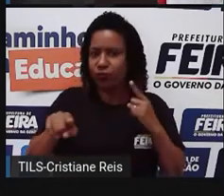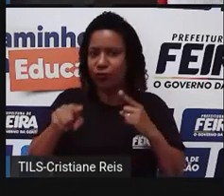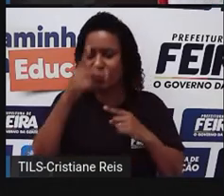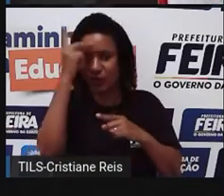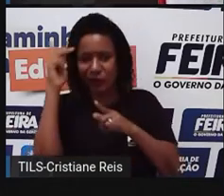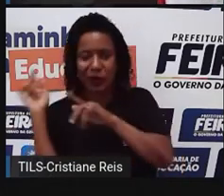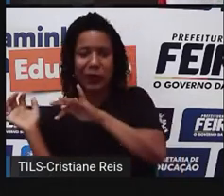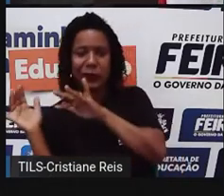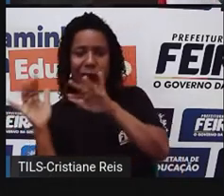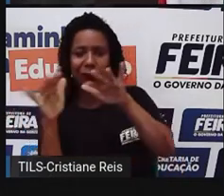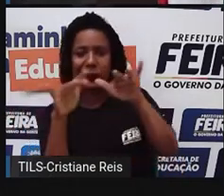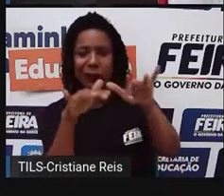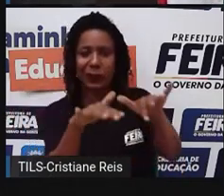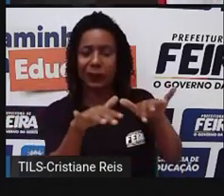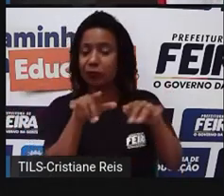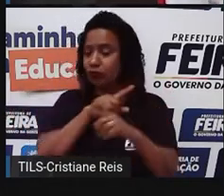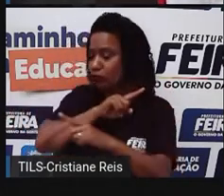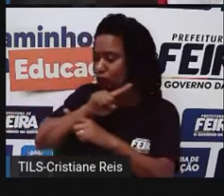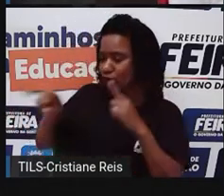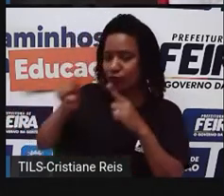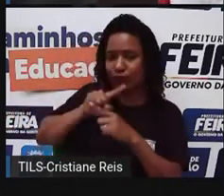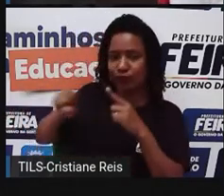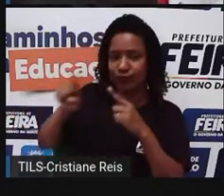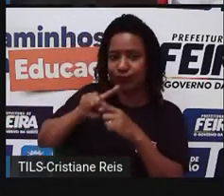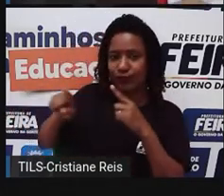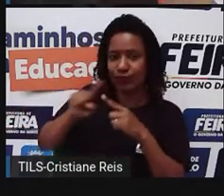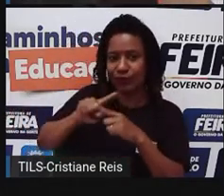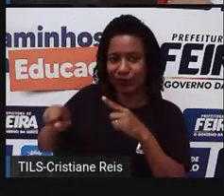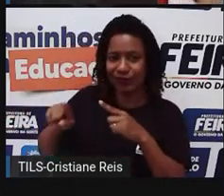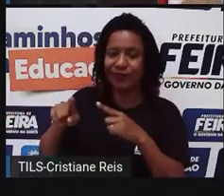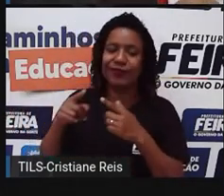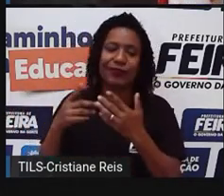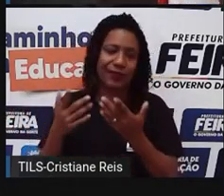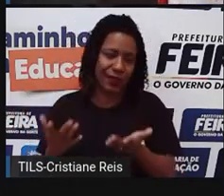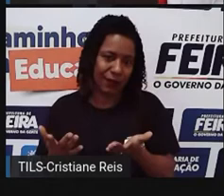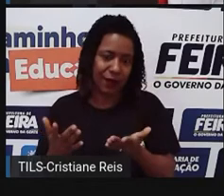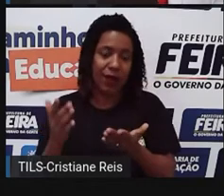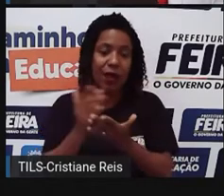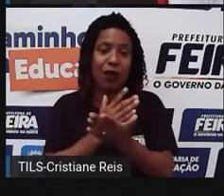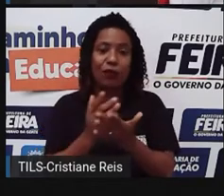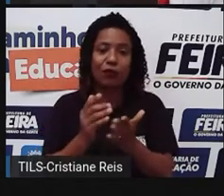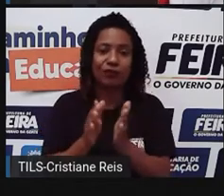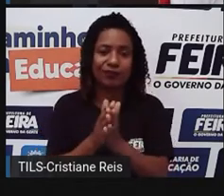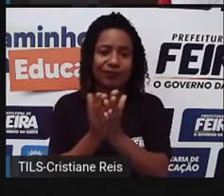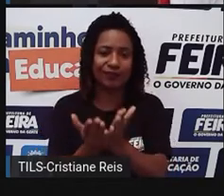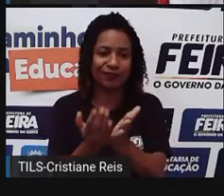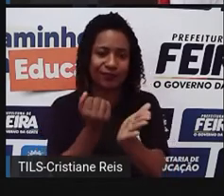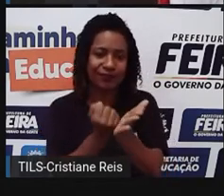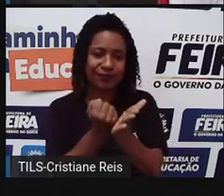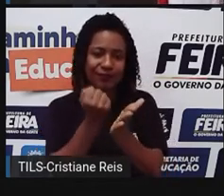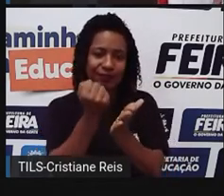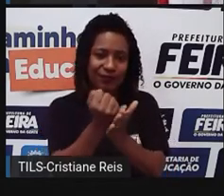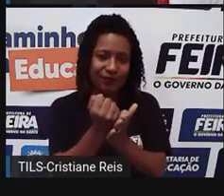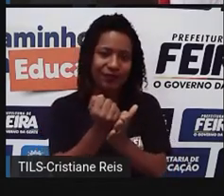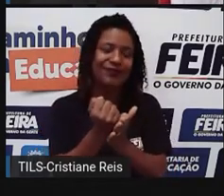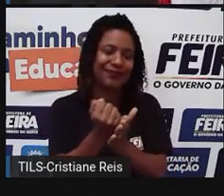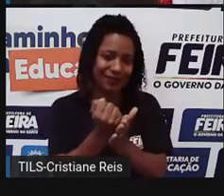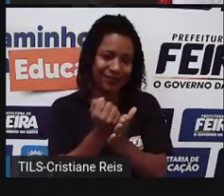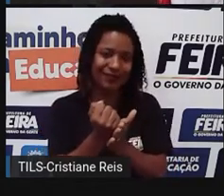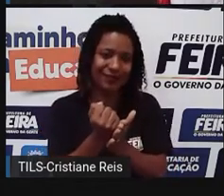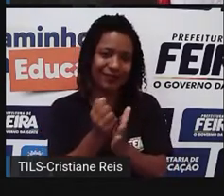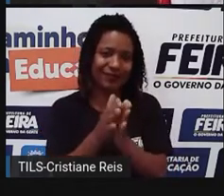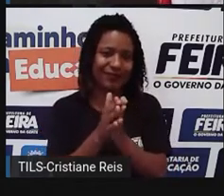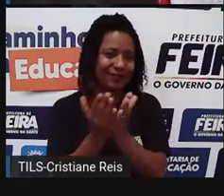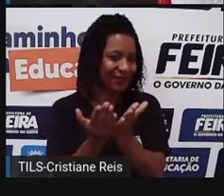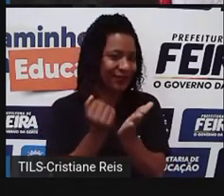até, né, em Brasília, já se encerrou, dentro de quando você tem o passaporte principal, né, que é a vacina, que antigamente era o